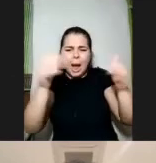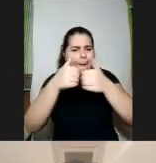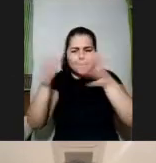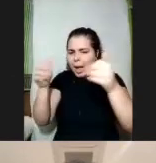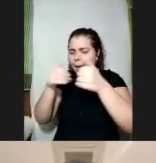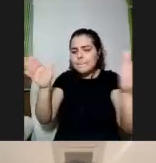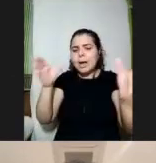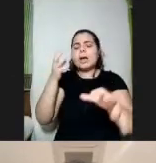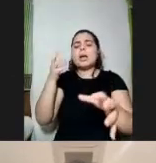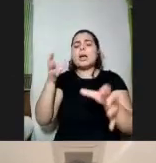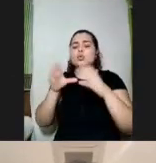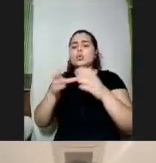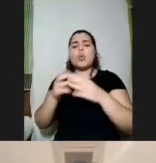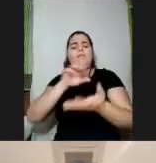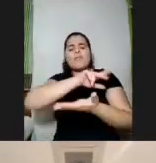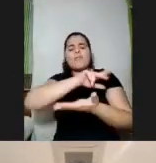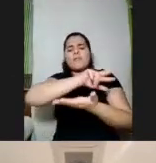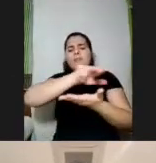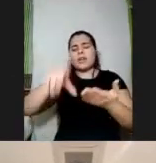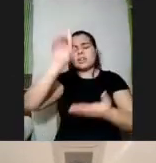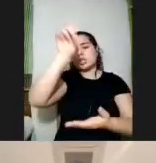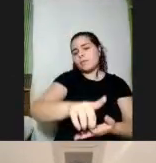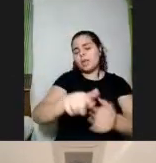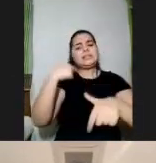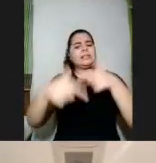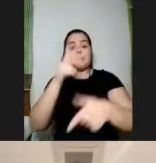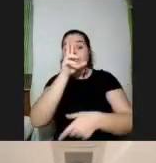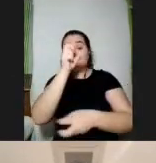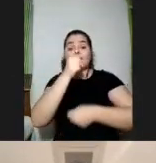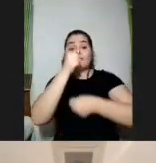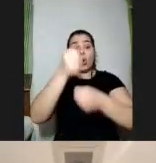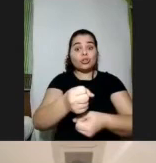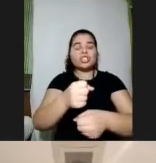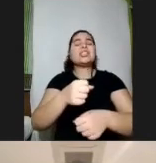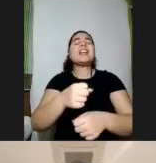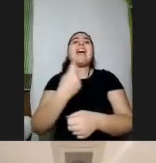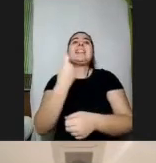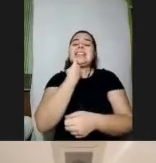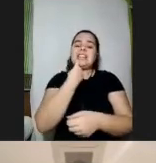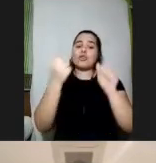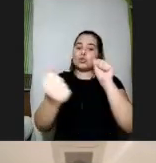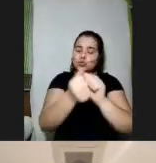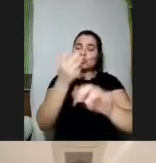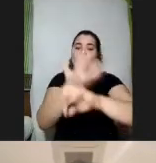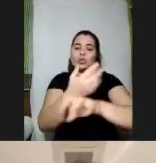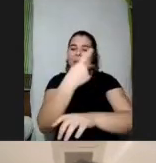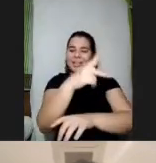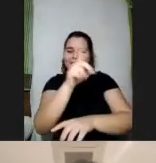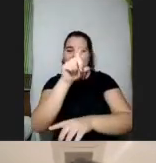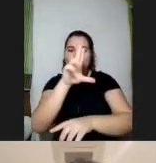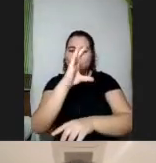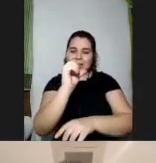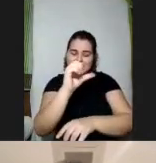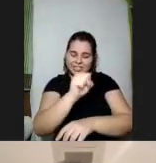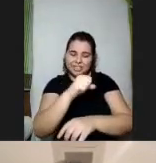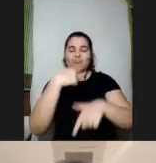com várias deficiências e a gente está trabalhando fortemente sexta-feira eu estou lá com a turma dele e assim